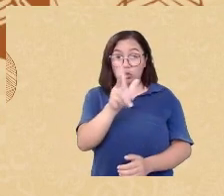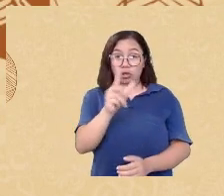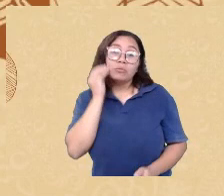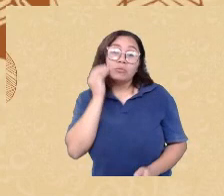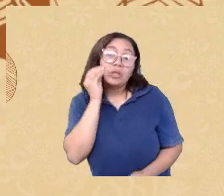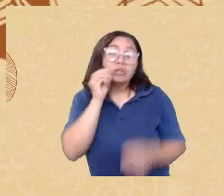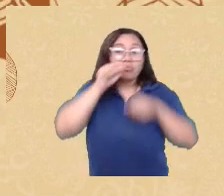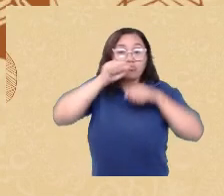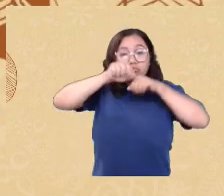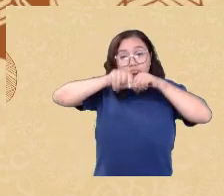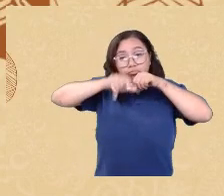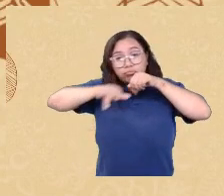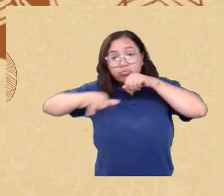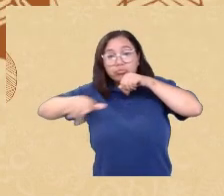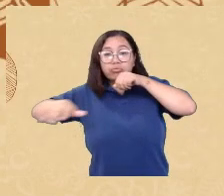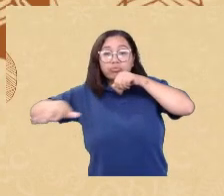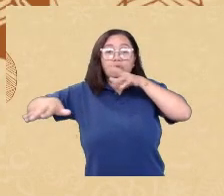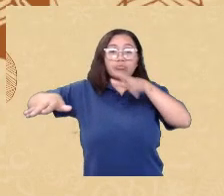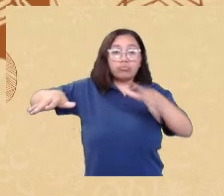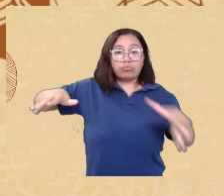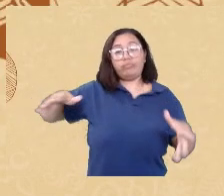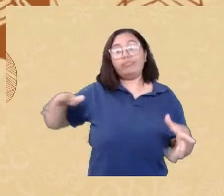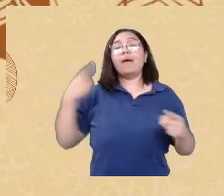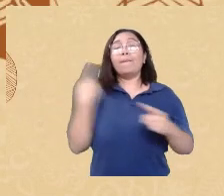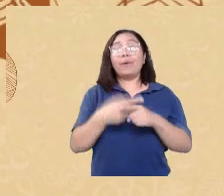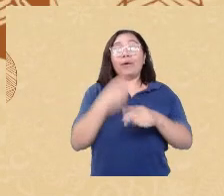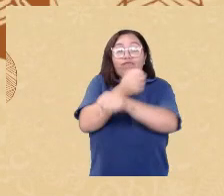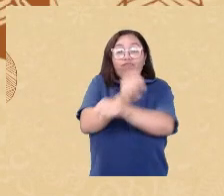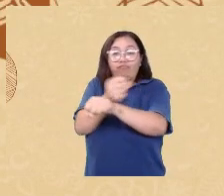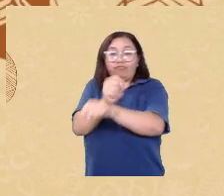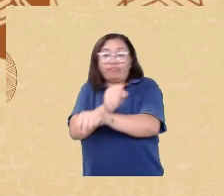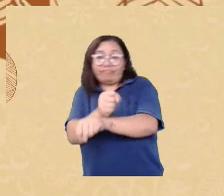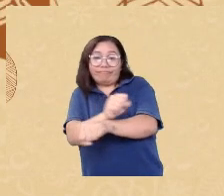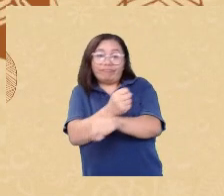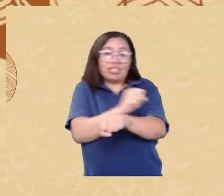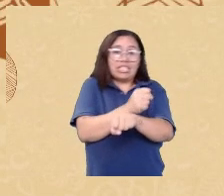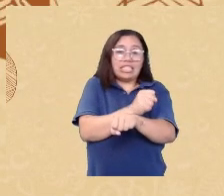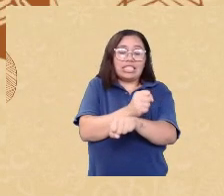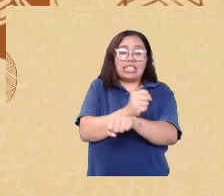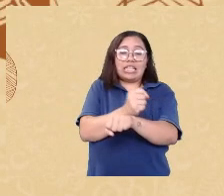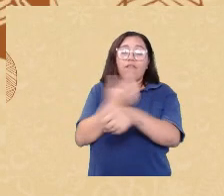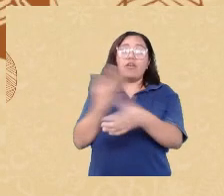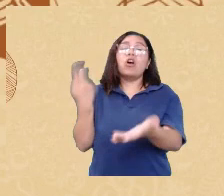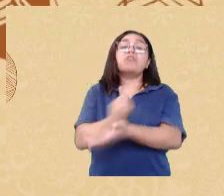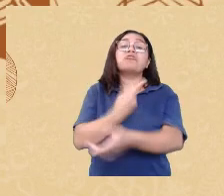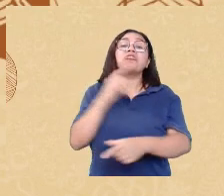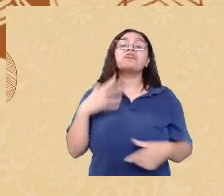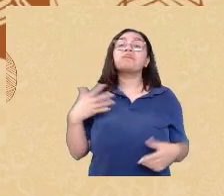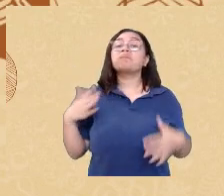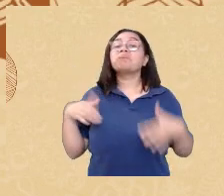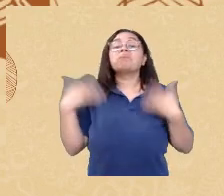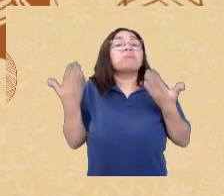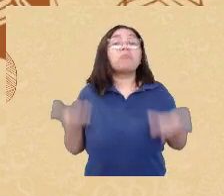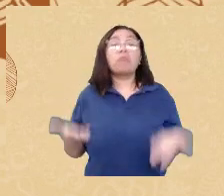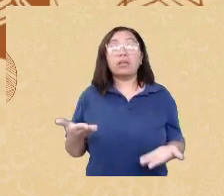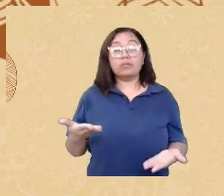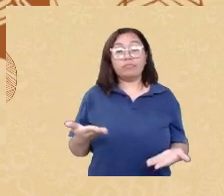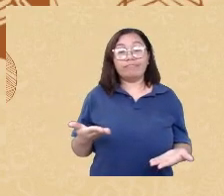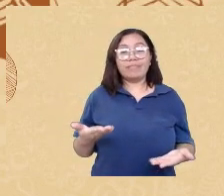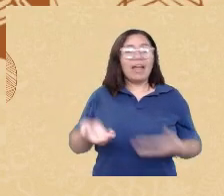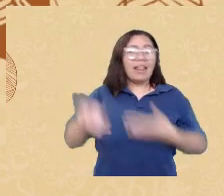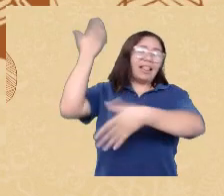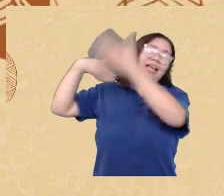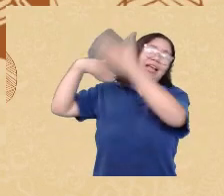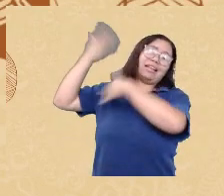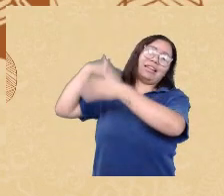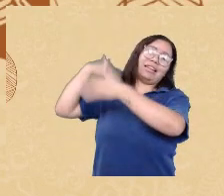o tráfico de escravos aconteceu entre 1650 e 1860 oficialmente sabemos que durou muito mais do que